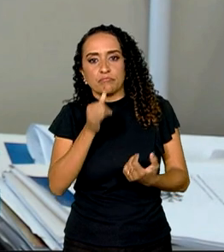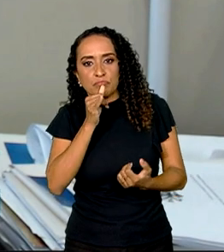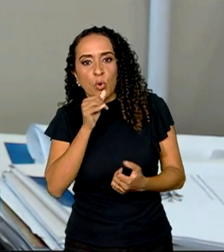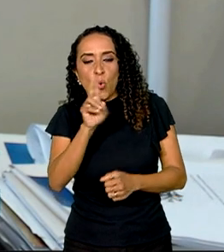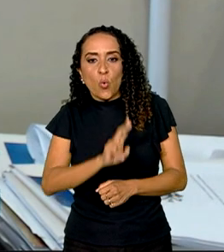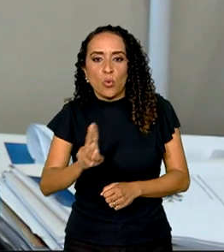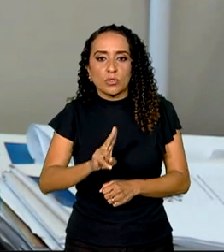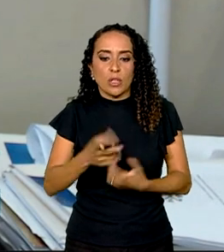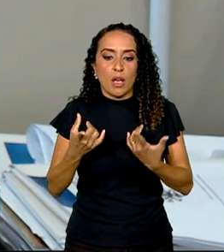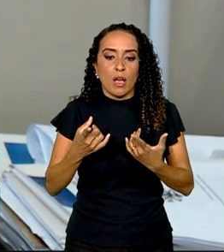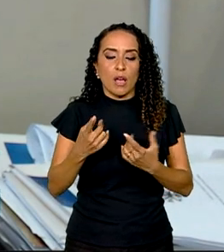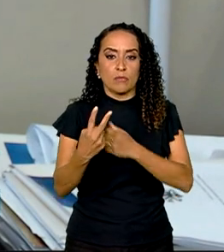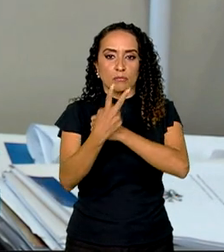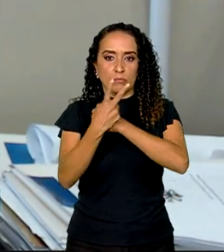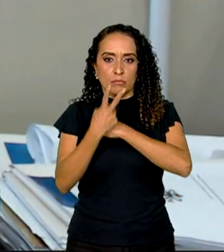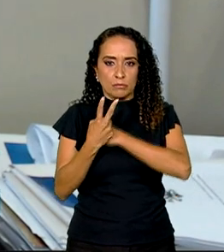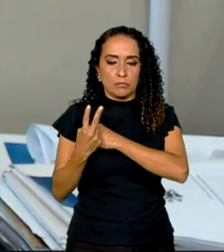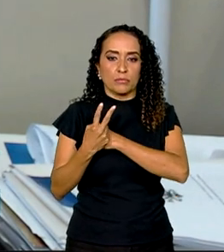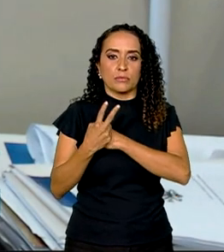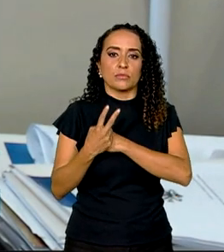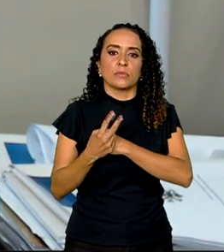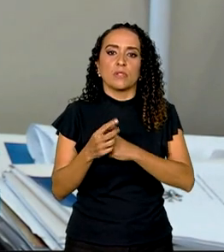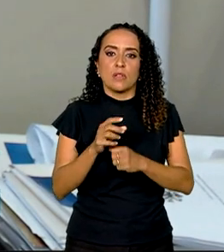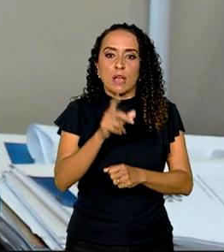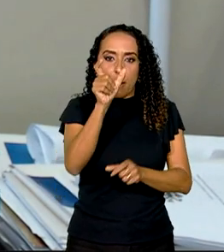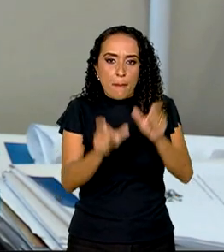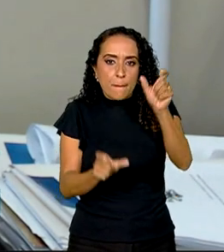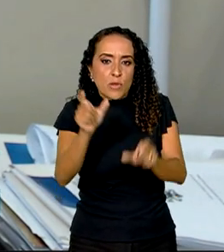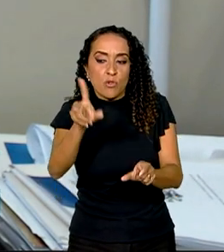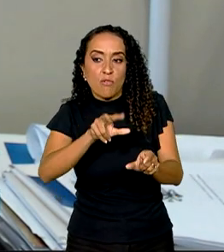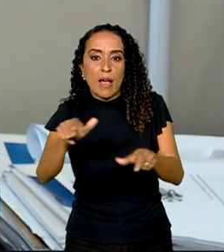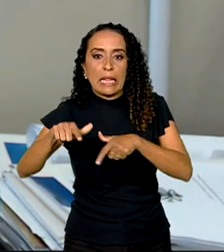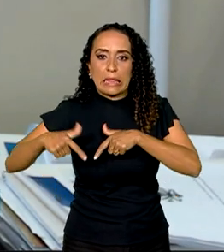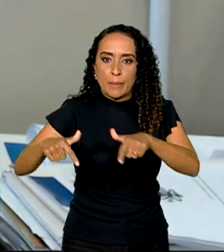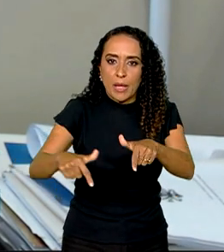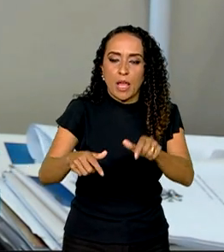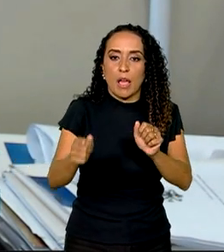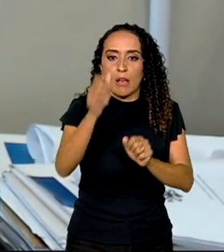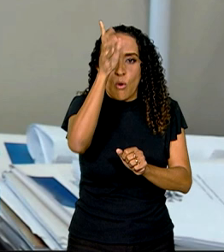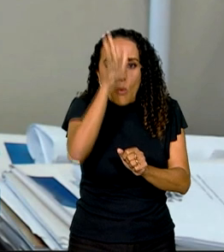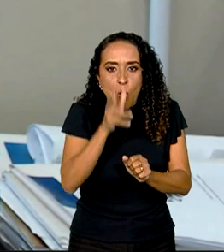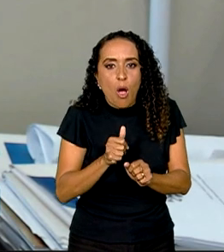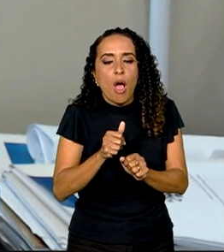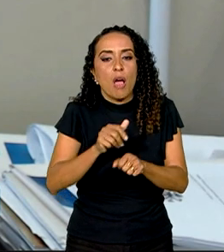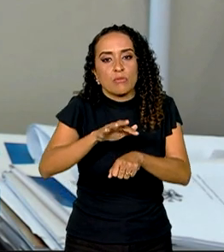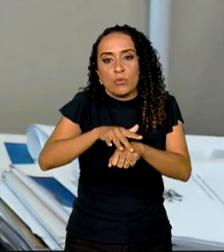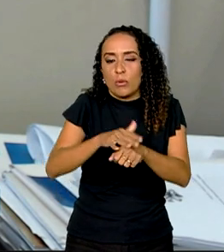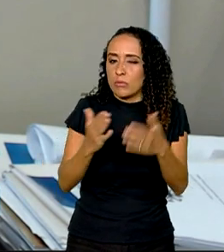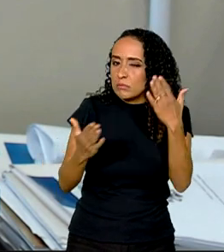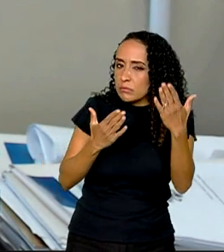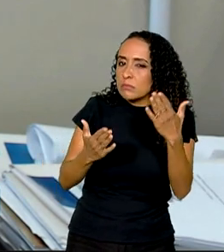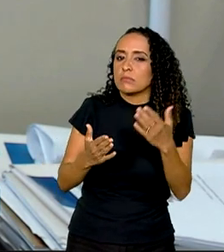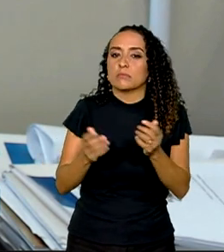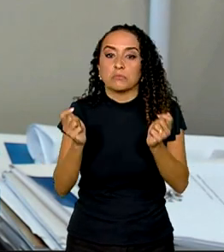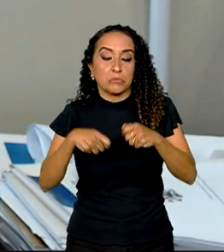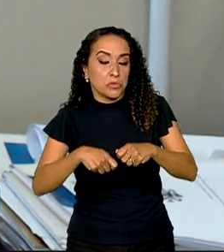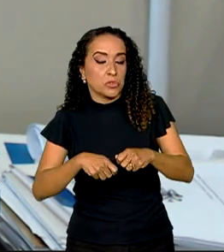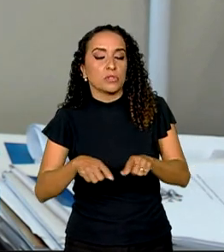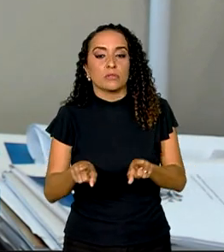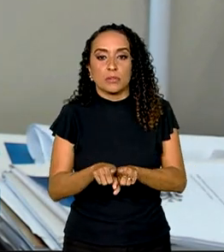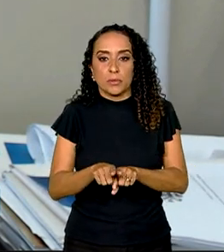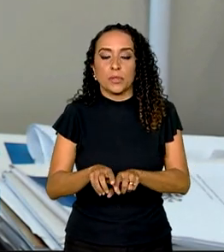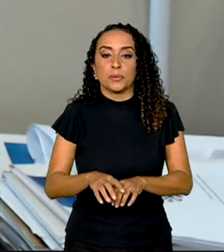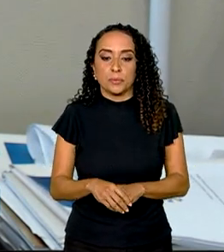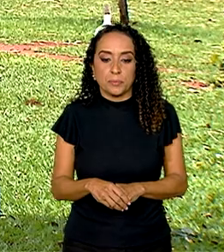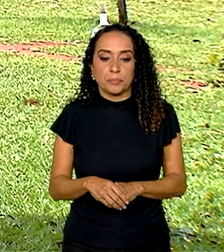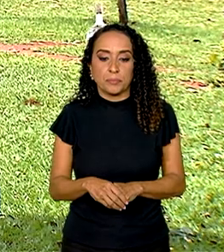uso de equipamentos de proteção individual para as pessoas que vão trabalhar com aves doentes ou aves suspeitas de estarem doentes por